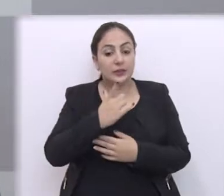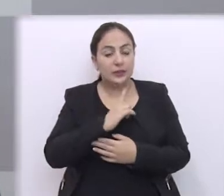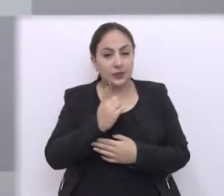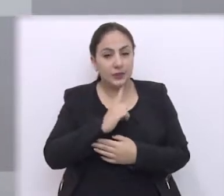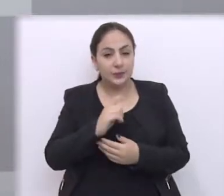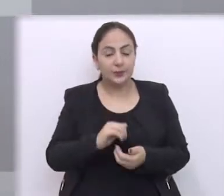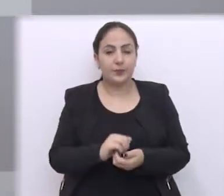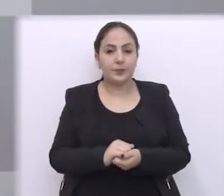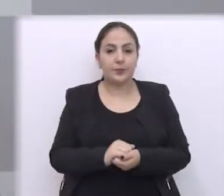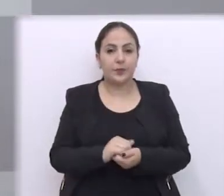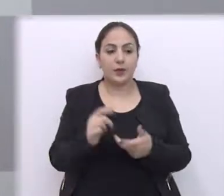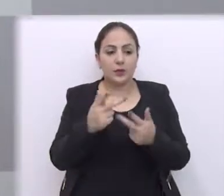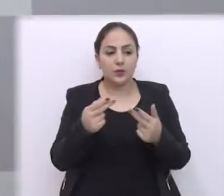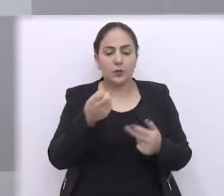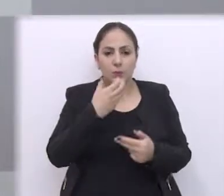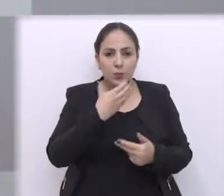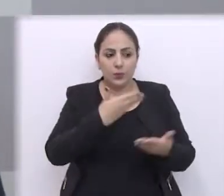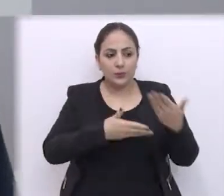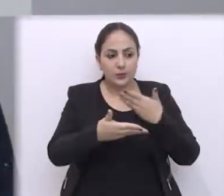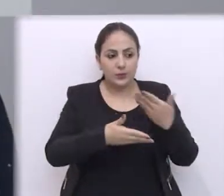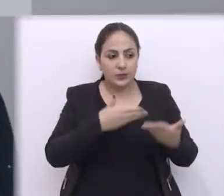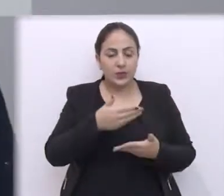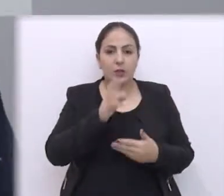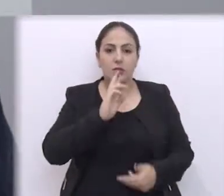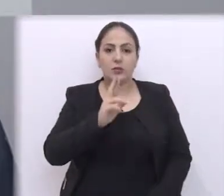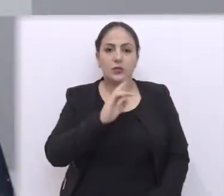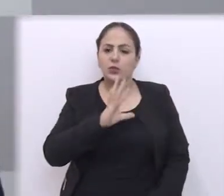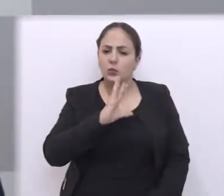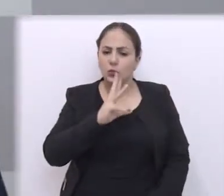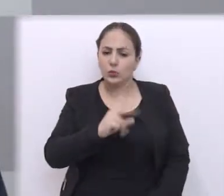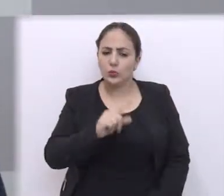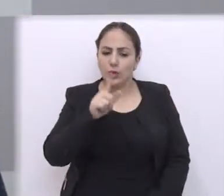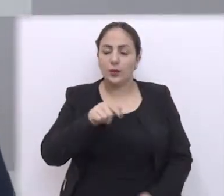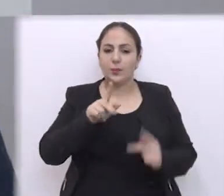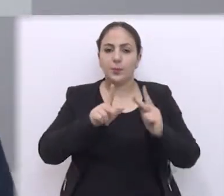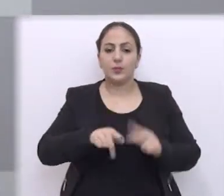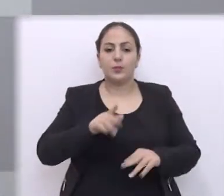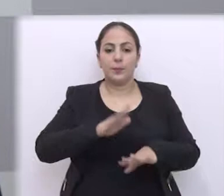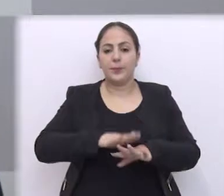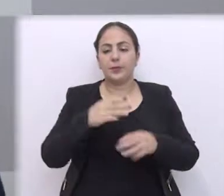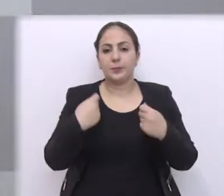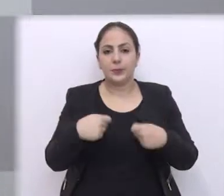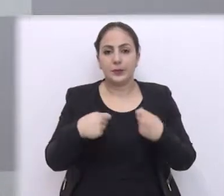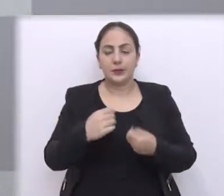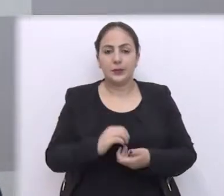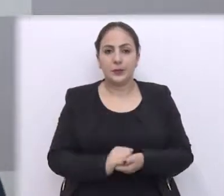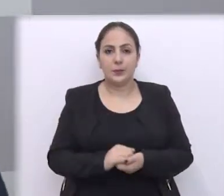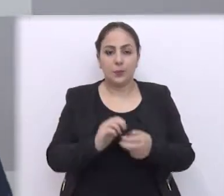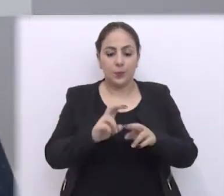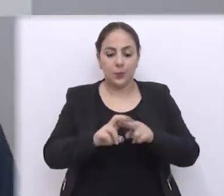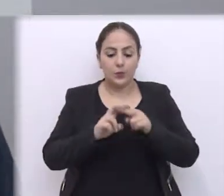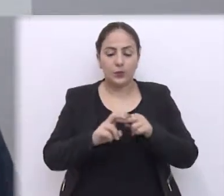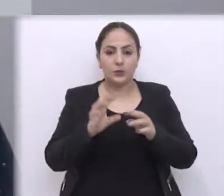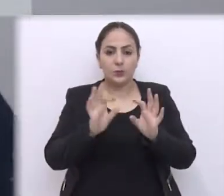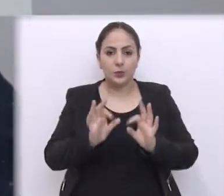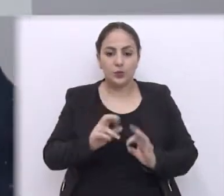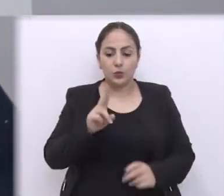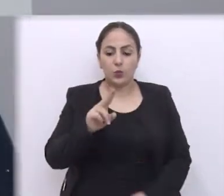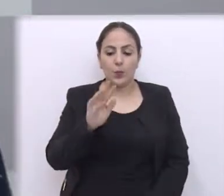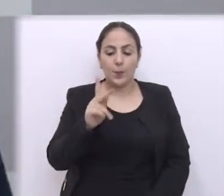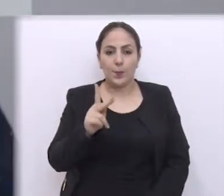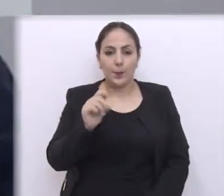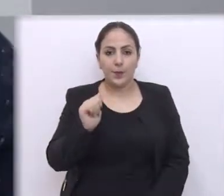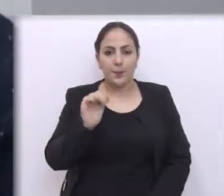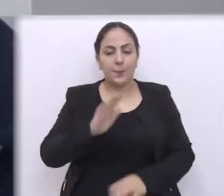que quem tenha os benefícios do resultado disso tudo, são as pessoas que mais precisam. Então, o projeto